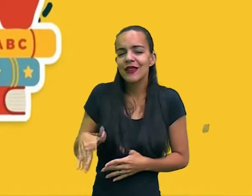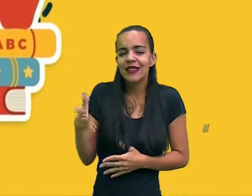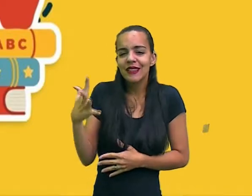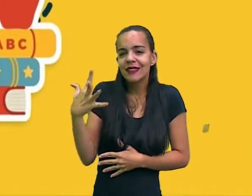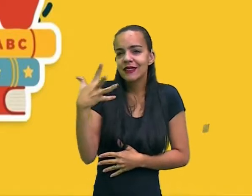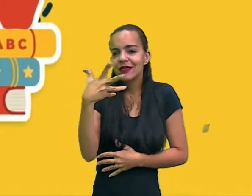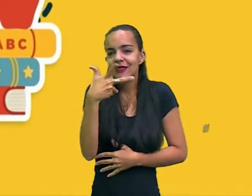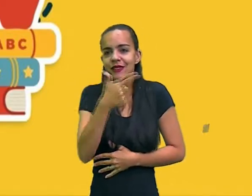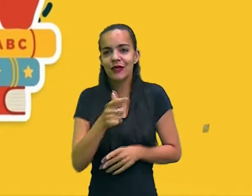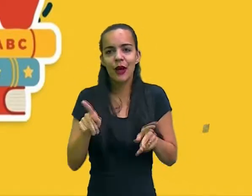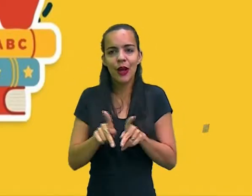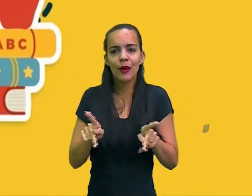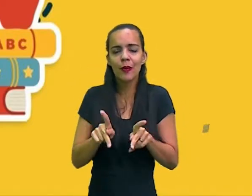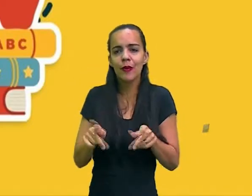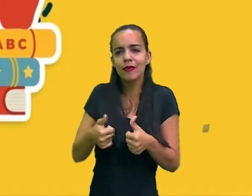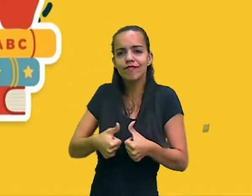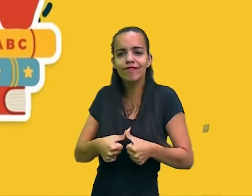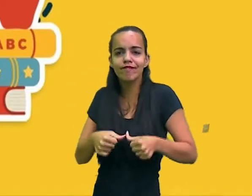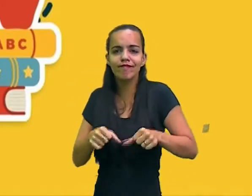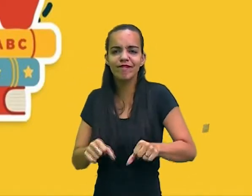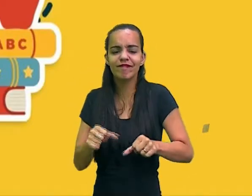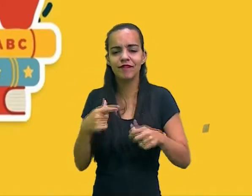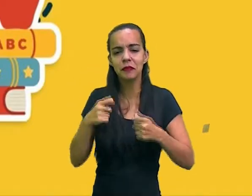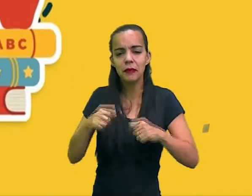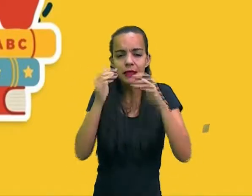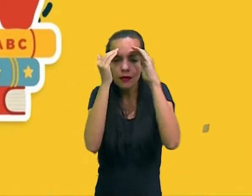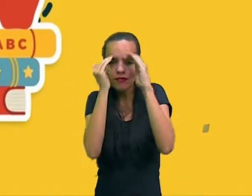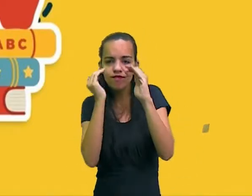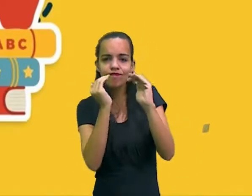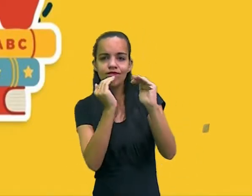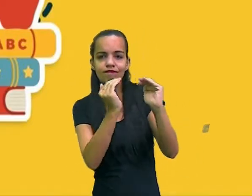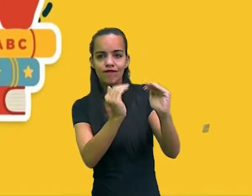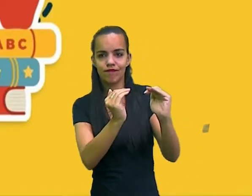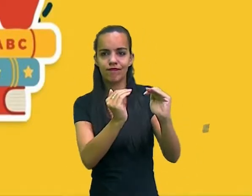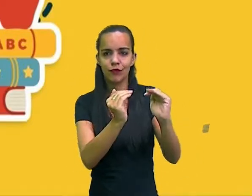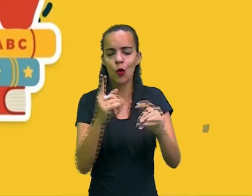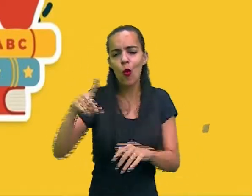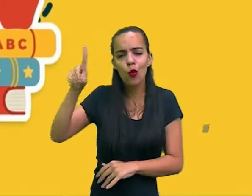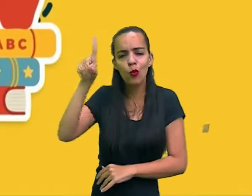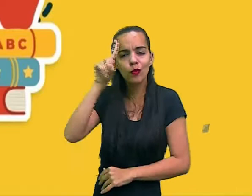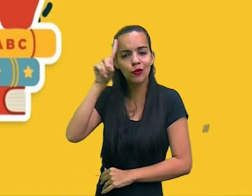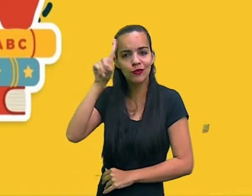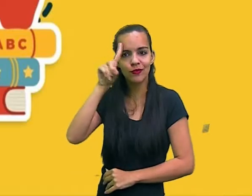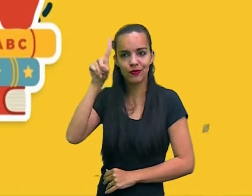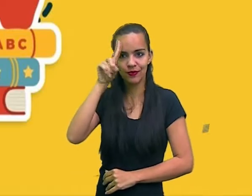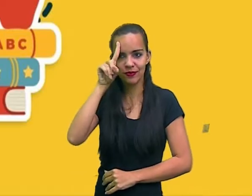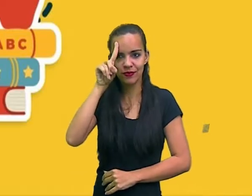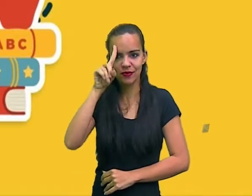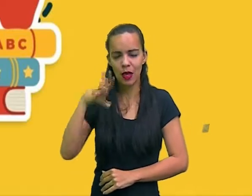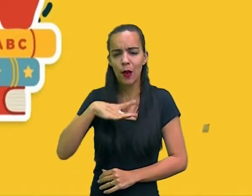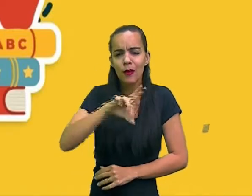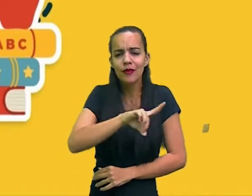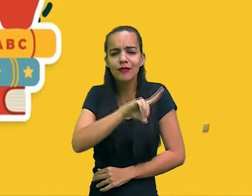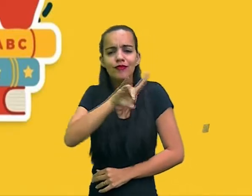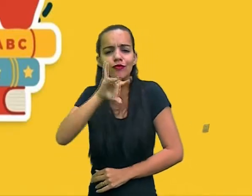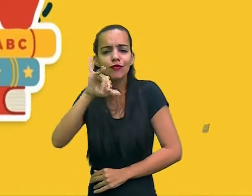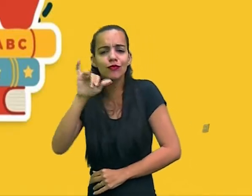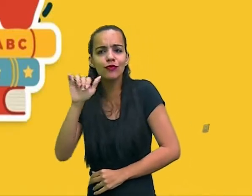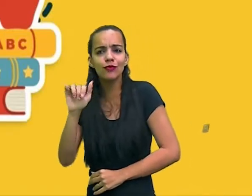valorizado, respeitado todos os dias, porque é uma data